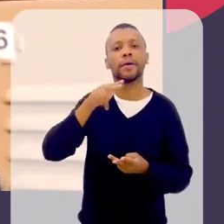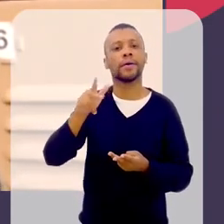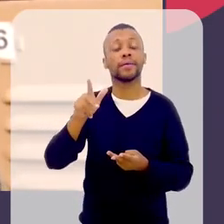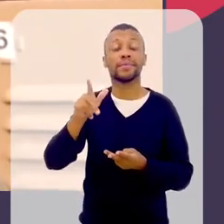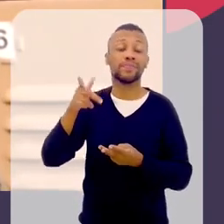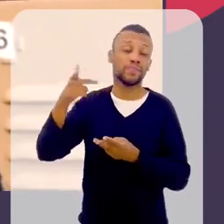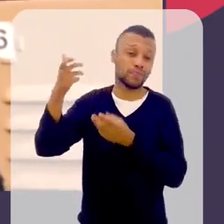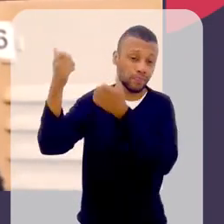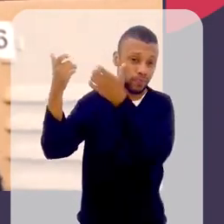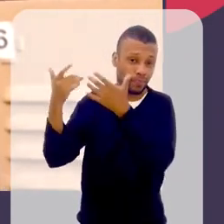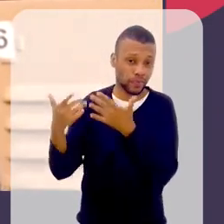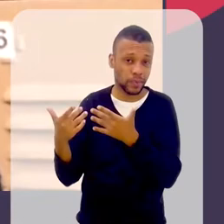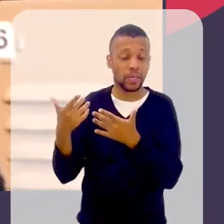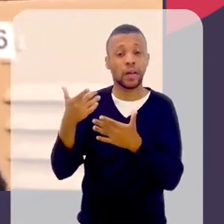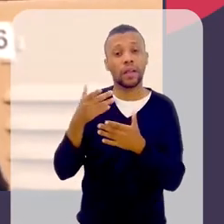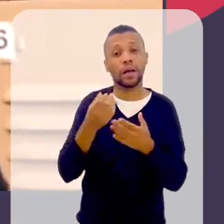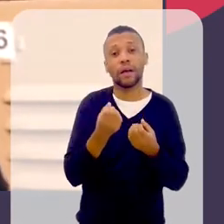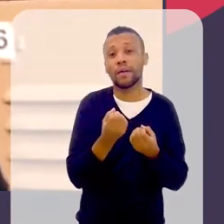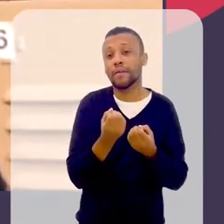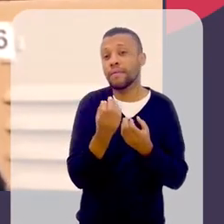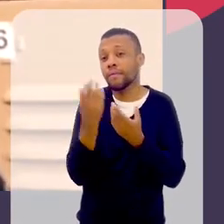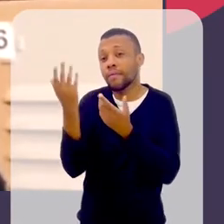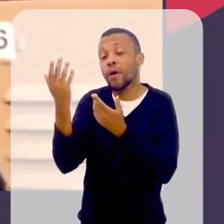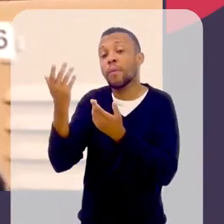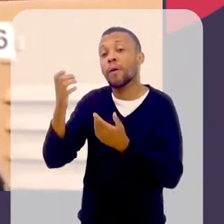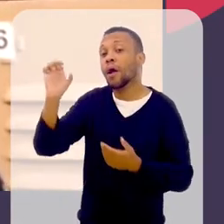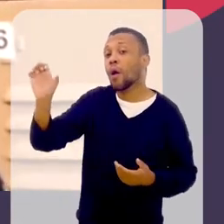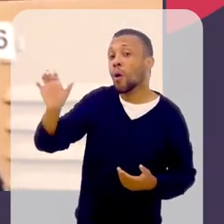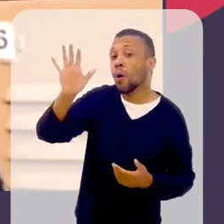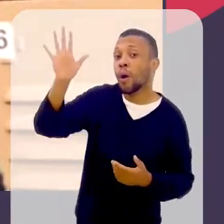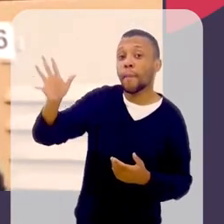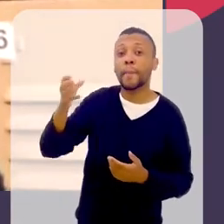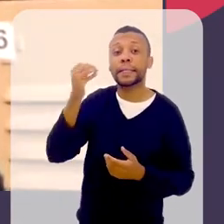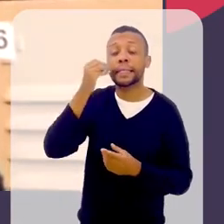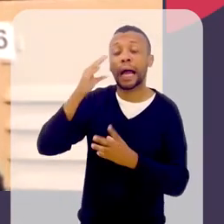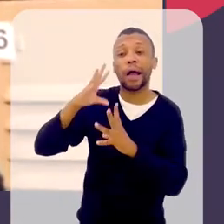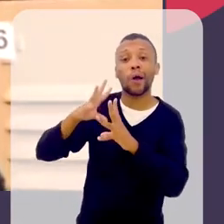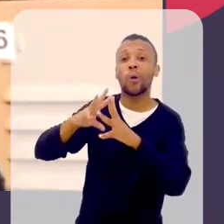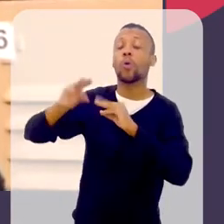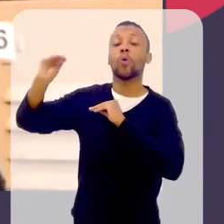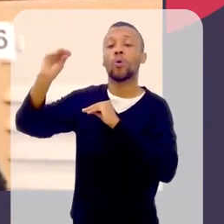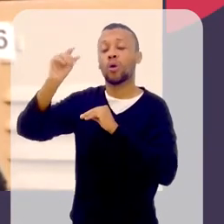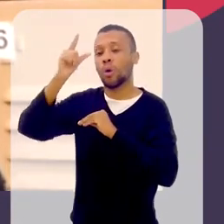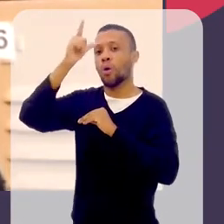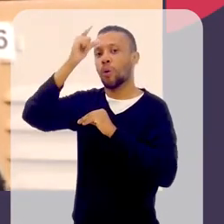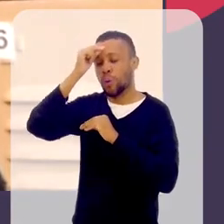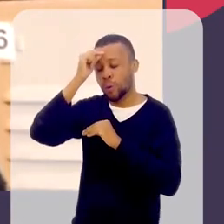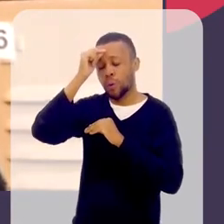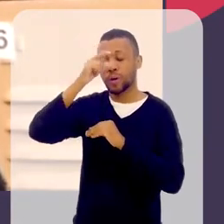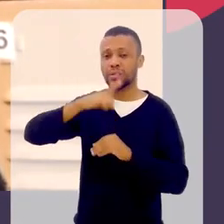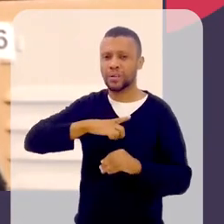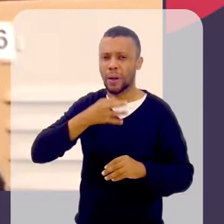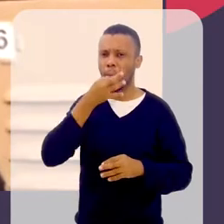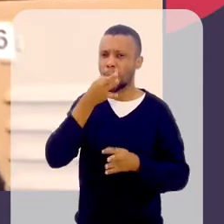ela... Bom, dizem, né? Que ela foi pra Europa pra se auto-exilar, porque, assim, ela sofria diversas críticas aqui,